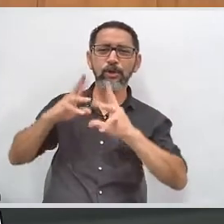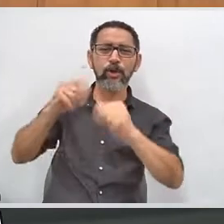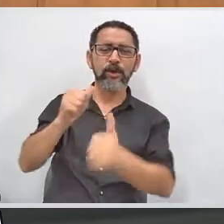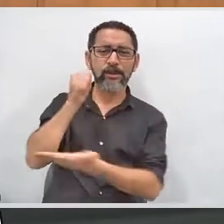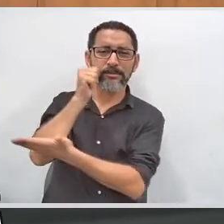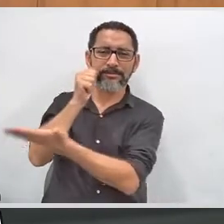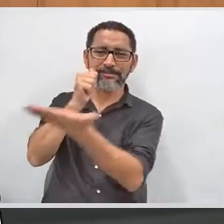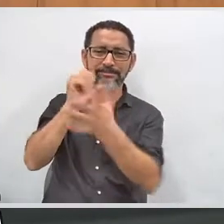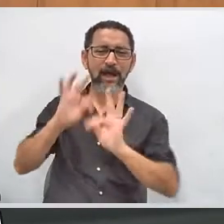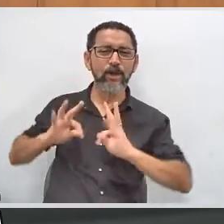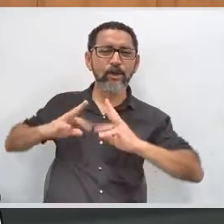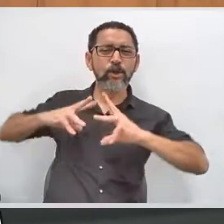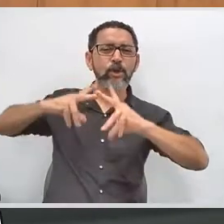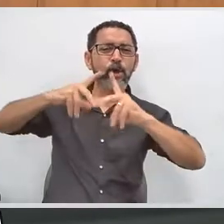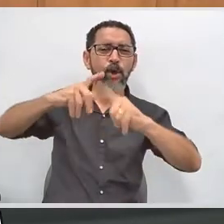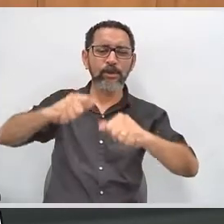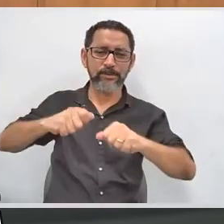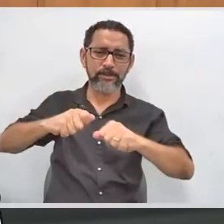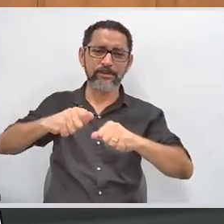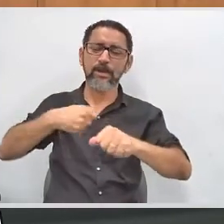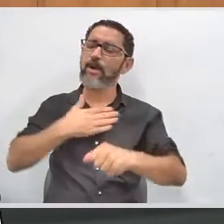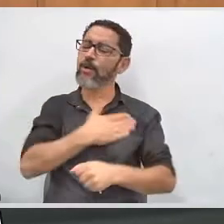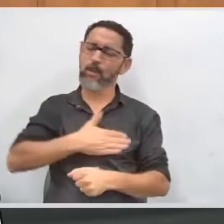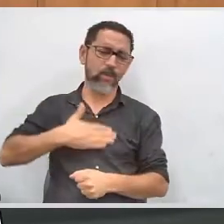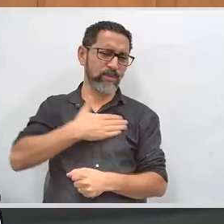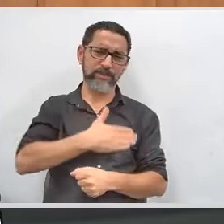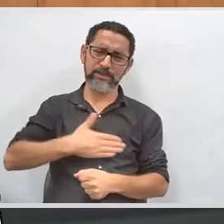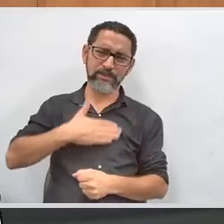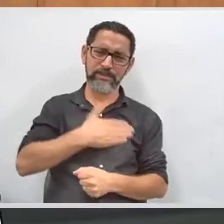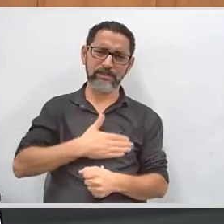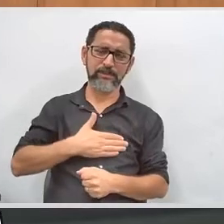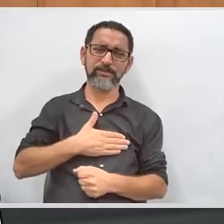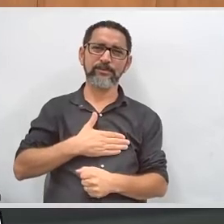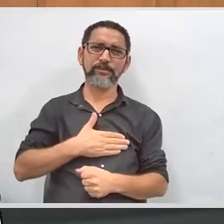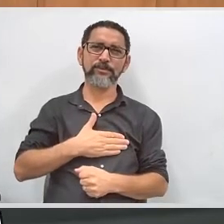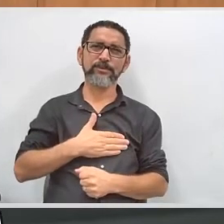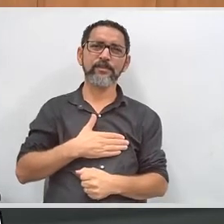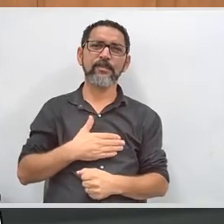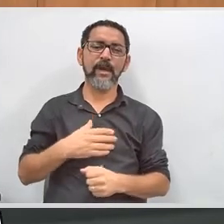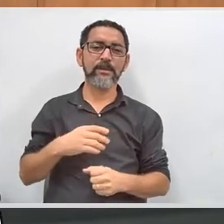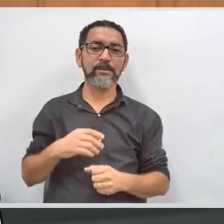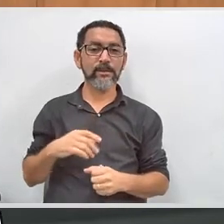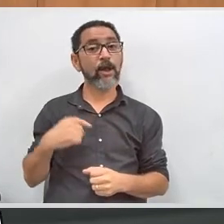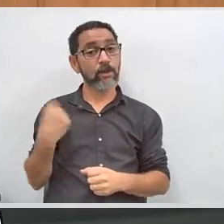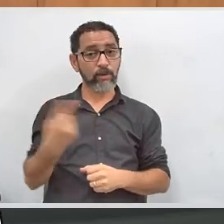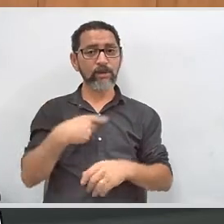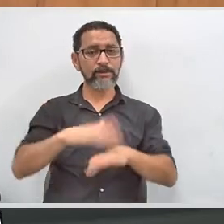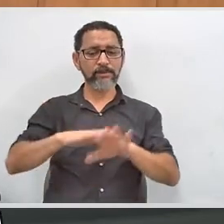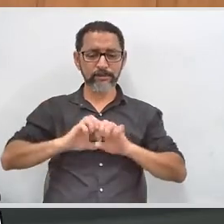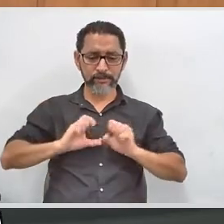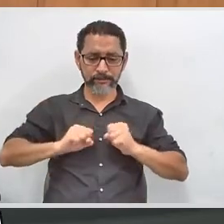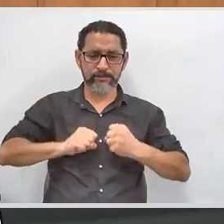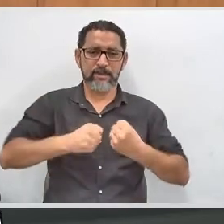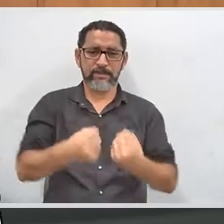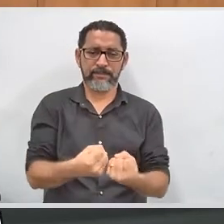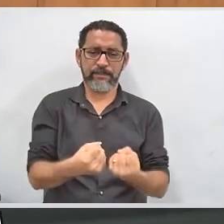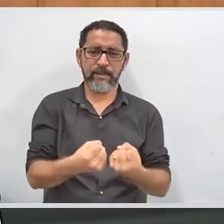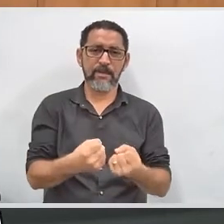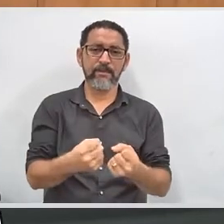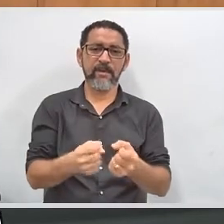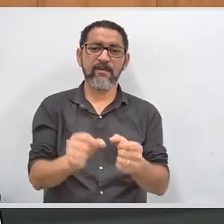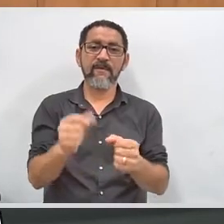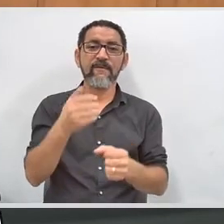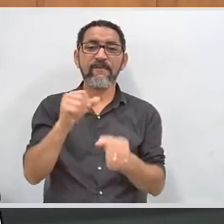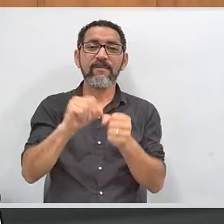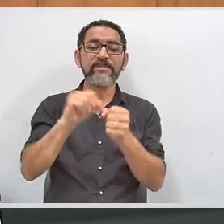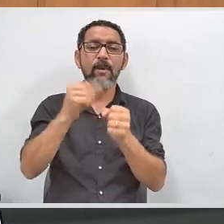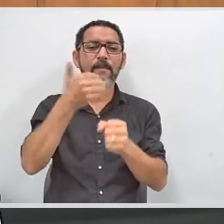nós aqui da comissão gostamos muito e estamos mesmo muito empenhadas a fazer o melhor